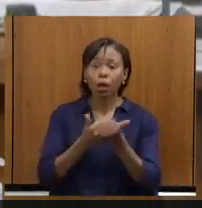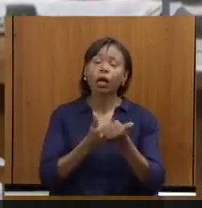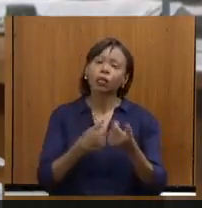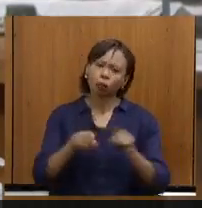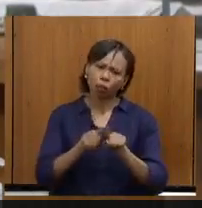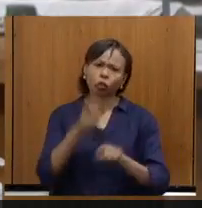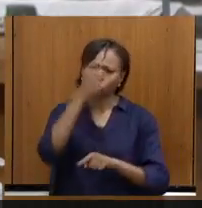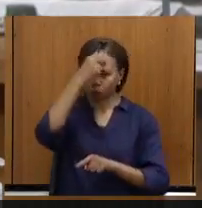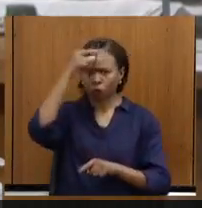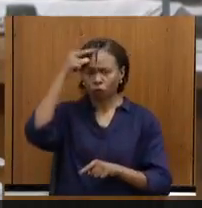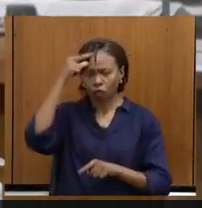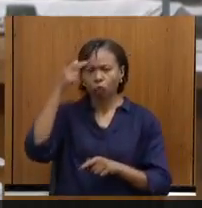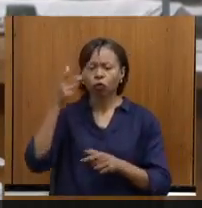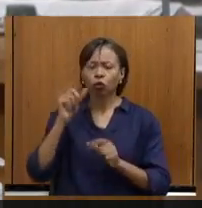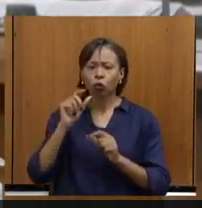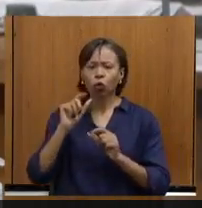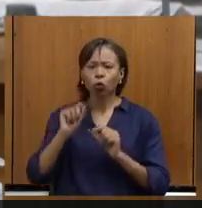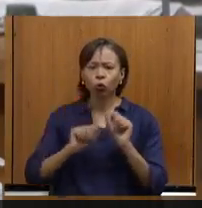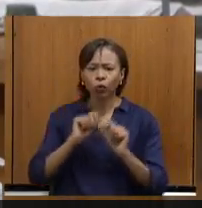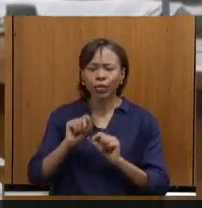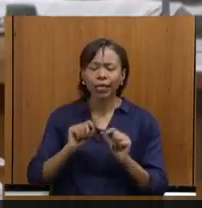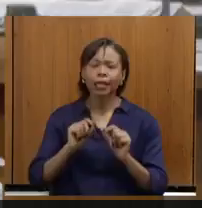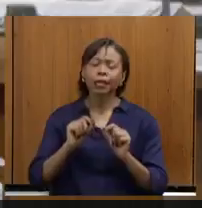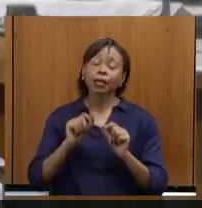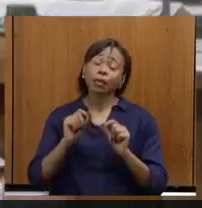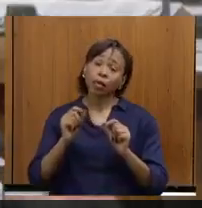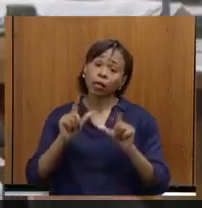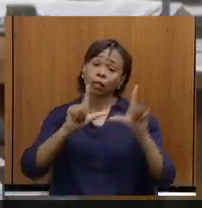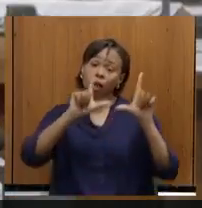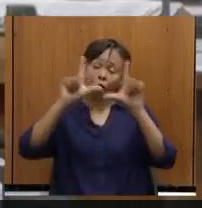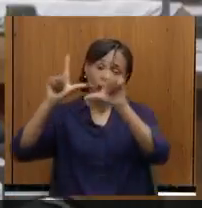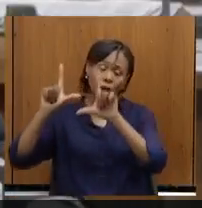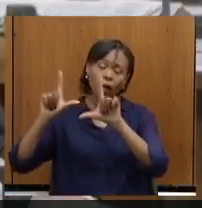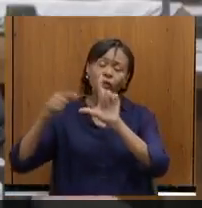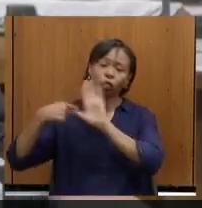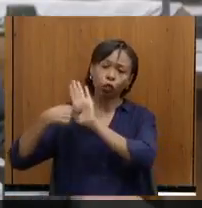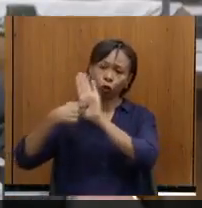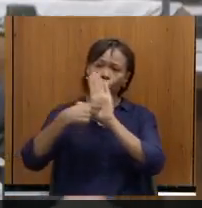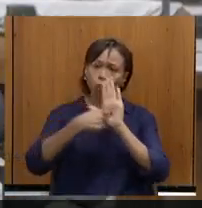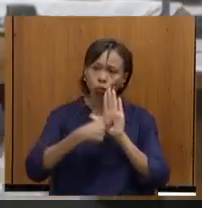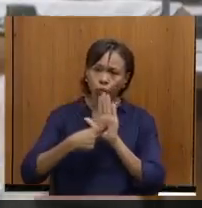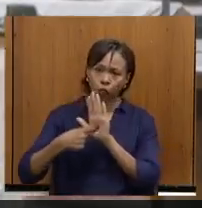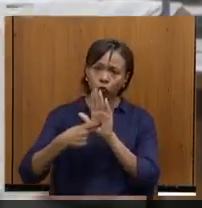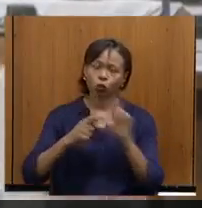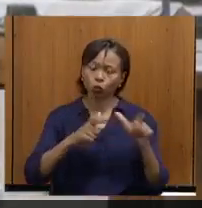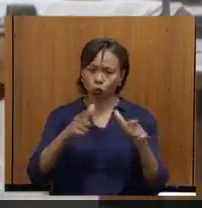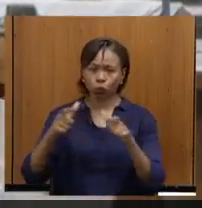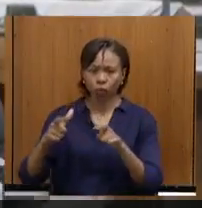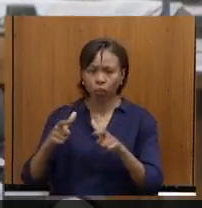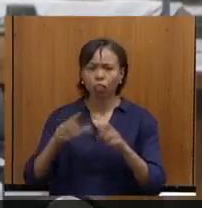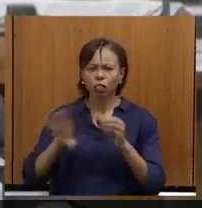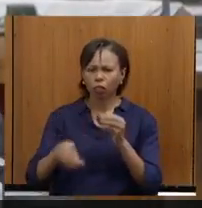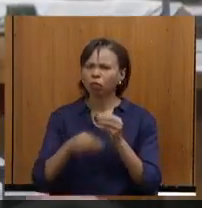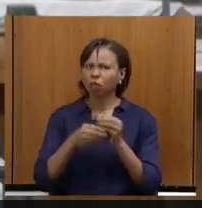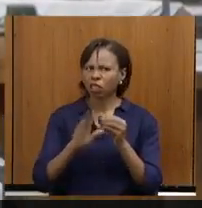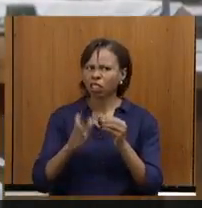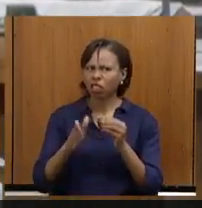sinalização, com as emendas parlamentares, que já têm apoiado. As emendas que eu tenho lá são todas para isso, quase todas.